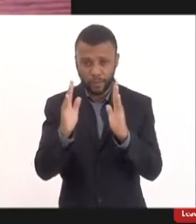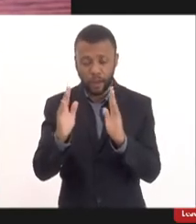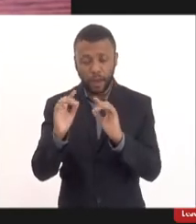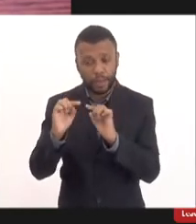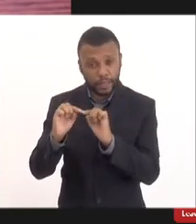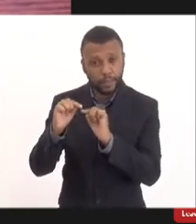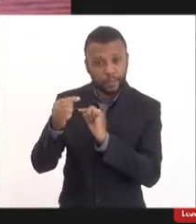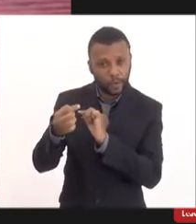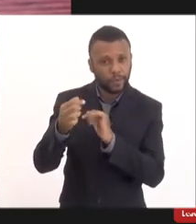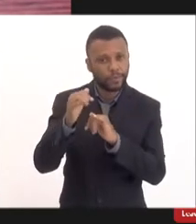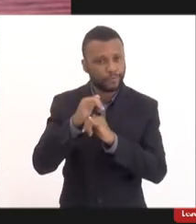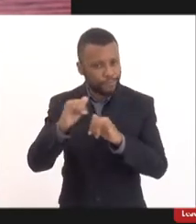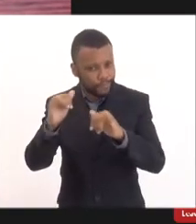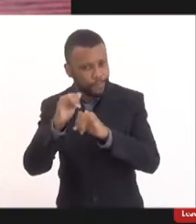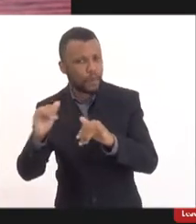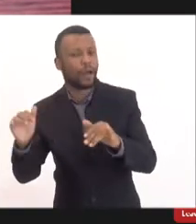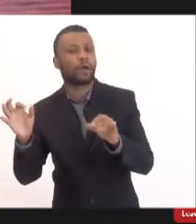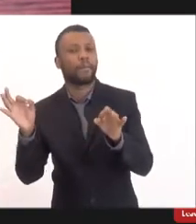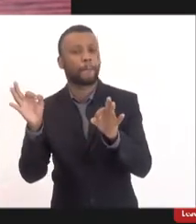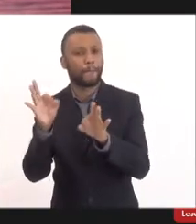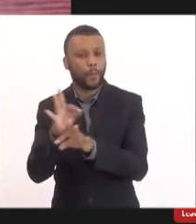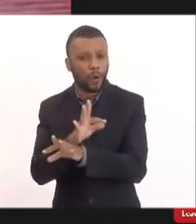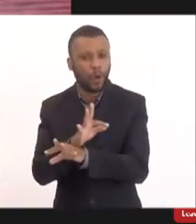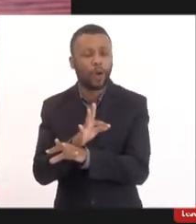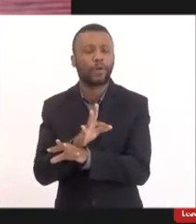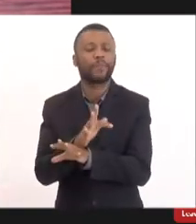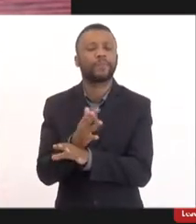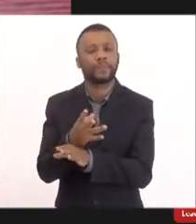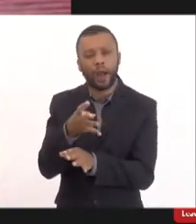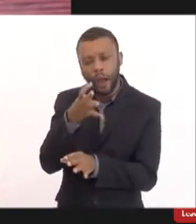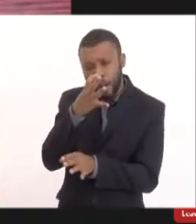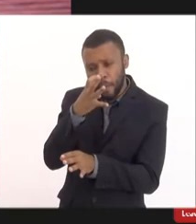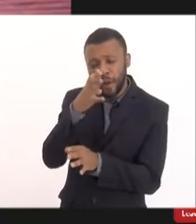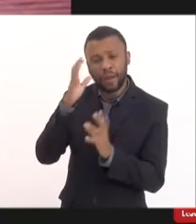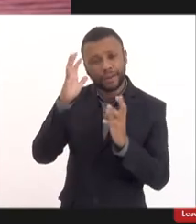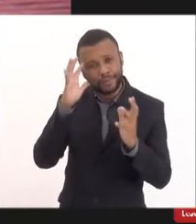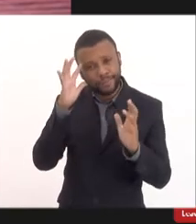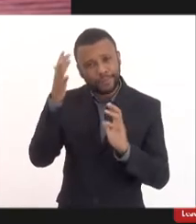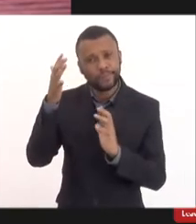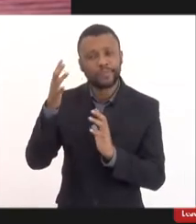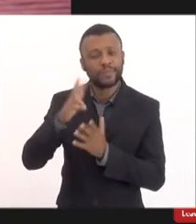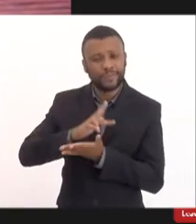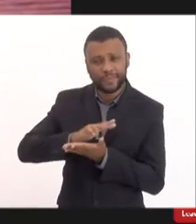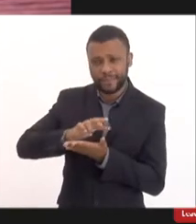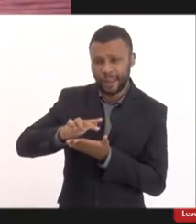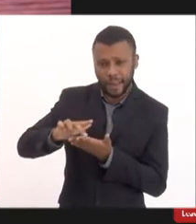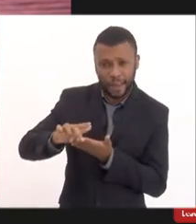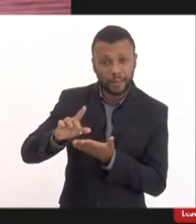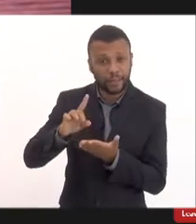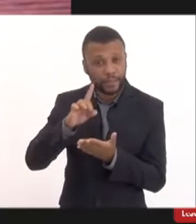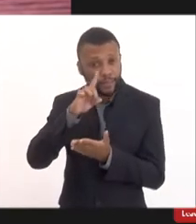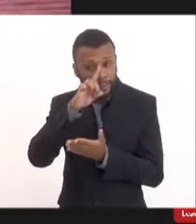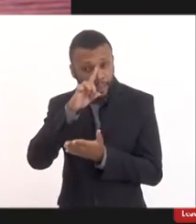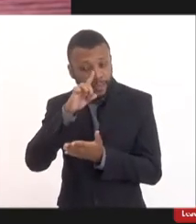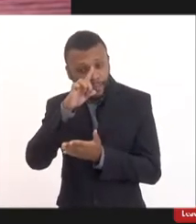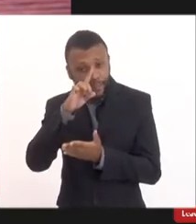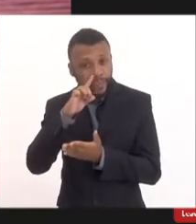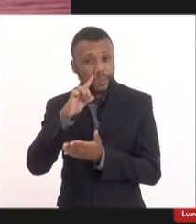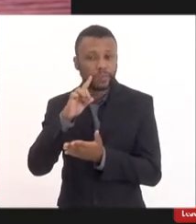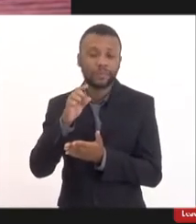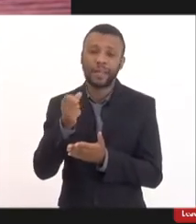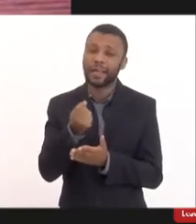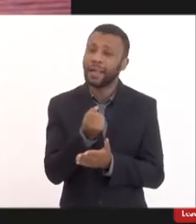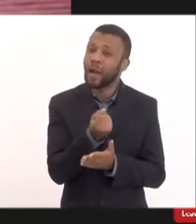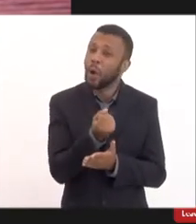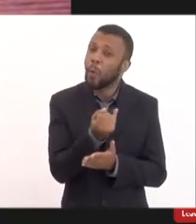fase 4 que é a fase da farmacovigilância se observou que os eventos adversos daquela vacina quando você usou em grande quantidade